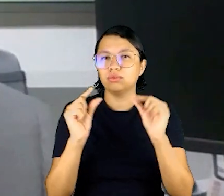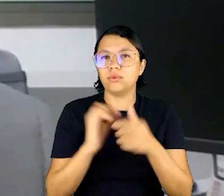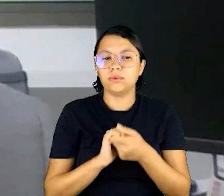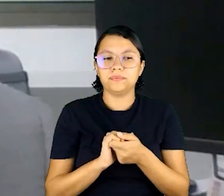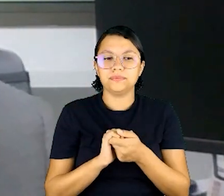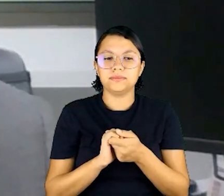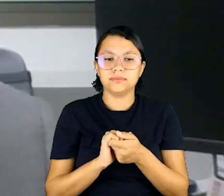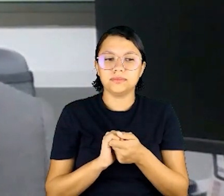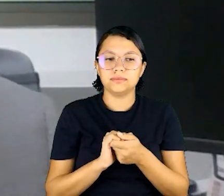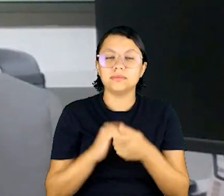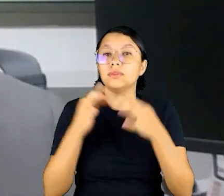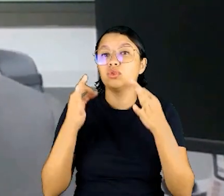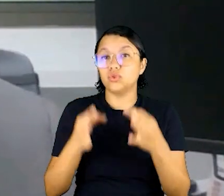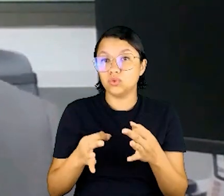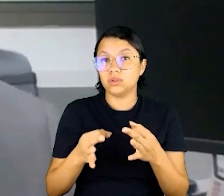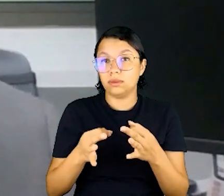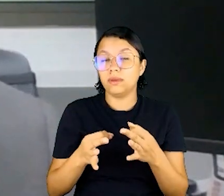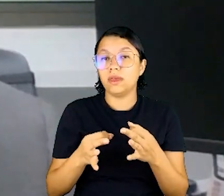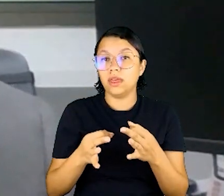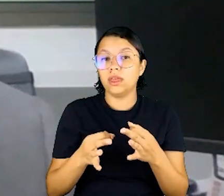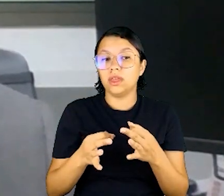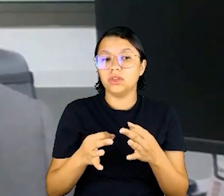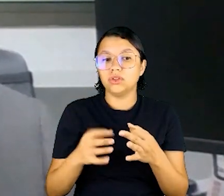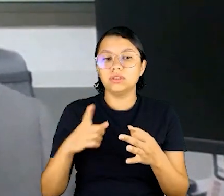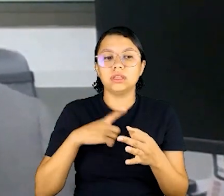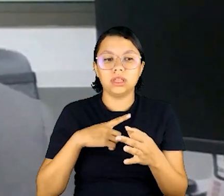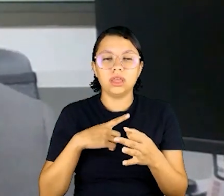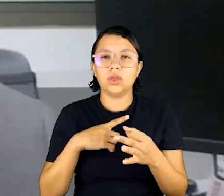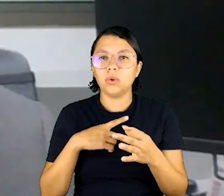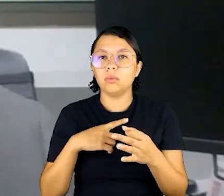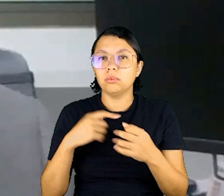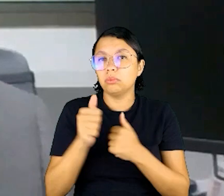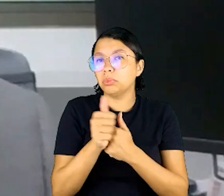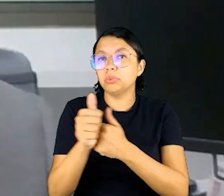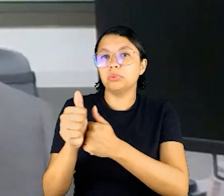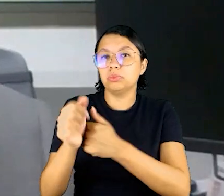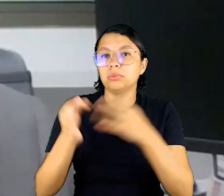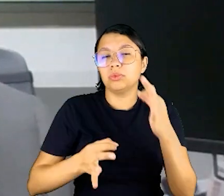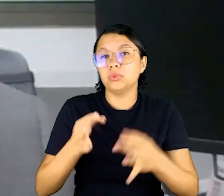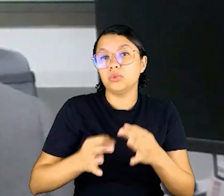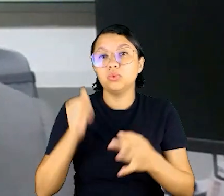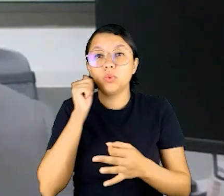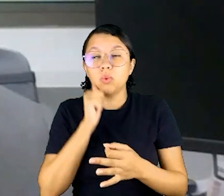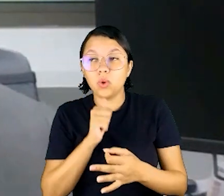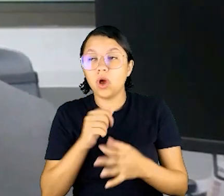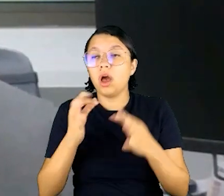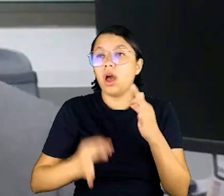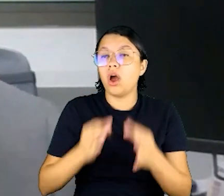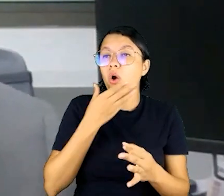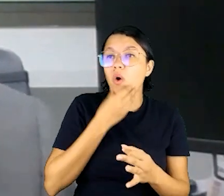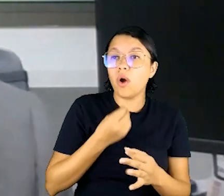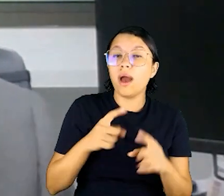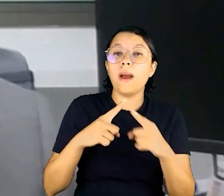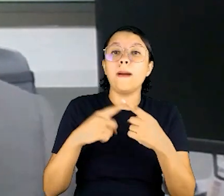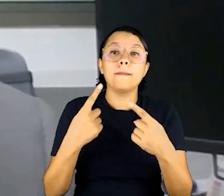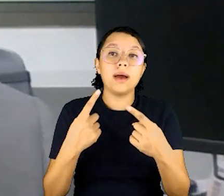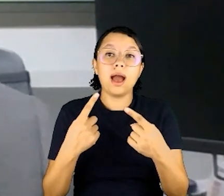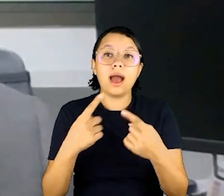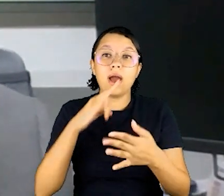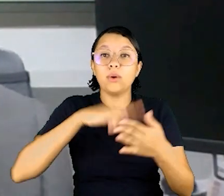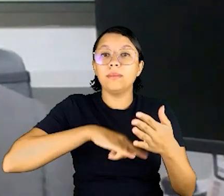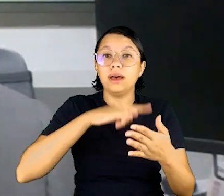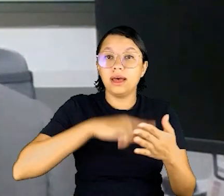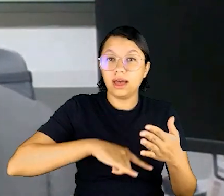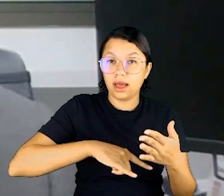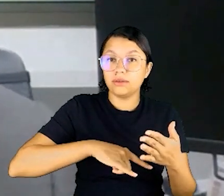para vocês daqui a pouco, para justamente servir também para os estudantes, então um guia para os juízes e juízas, e também um material,